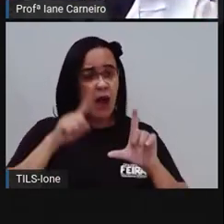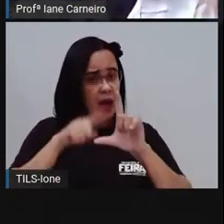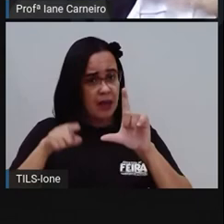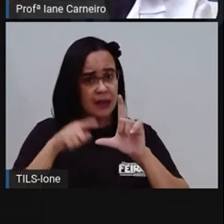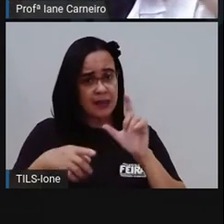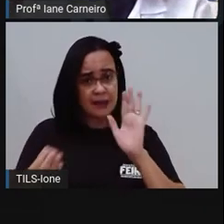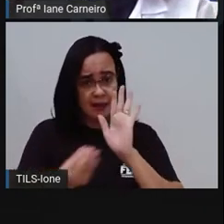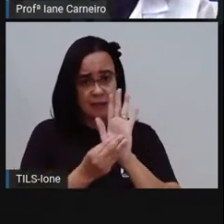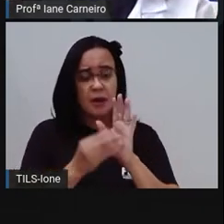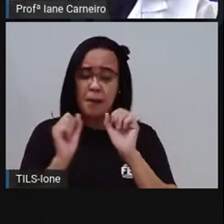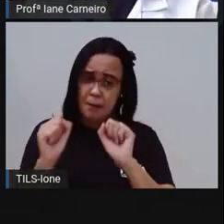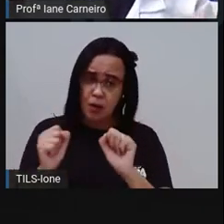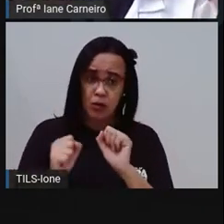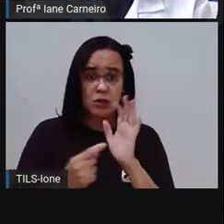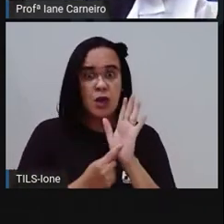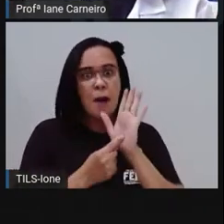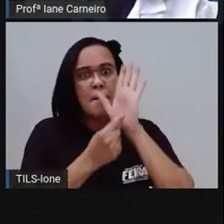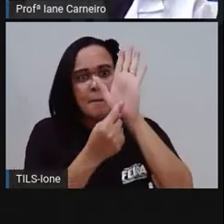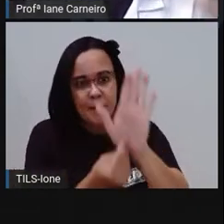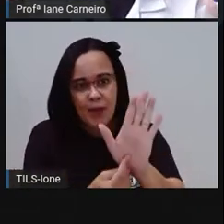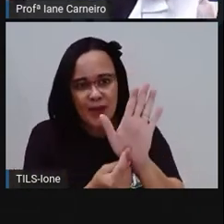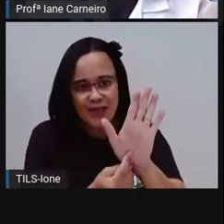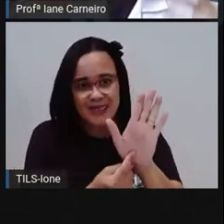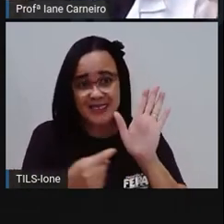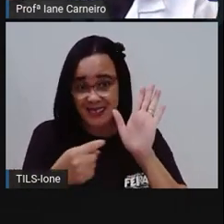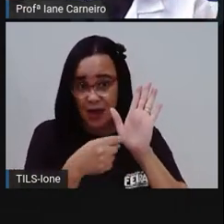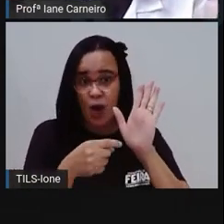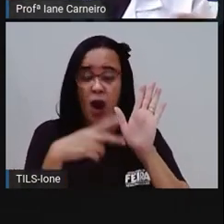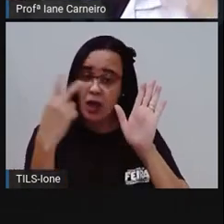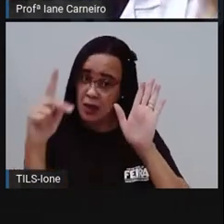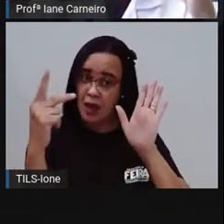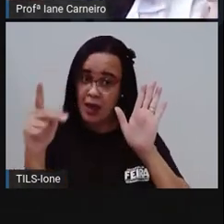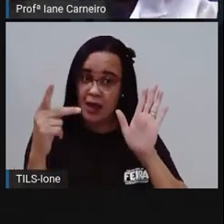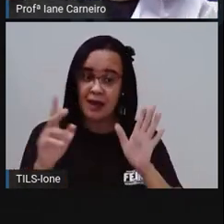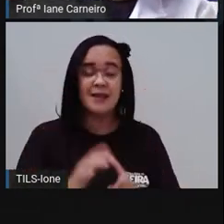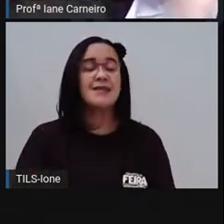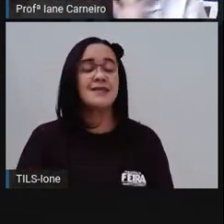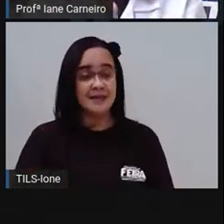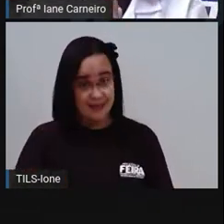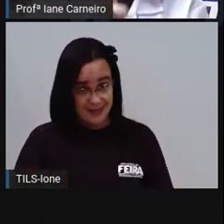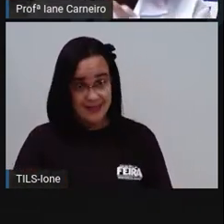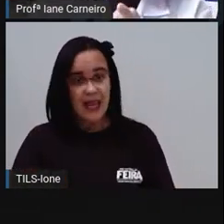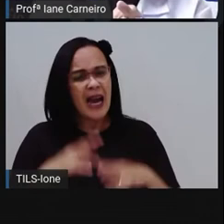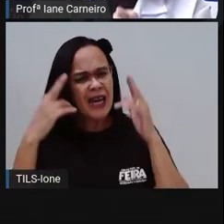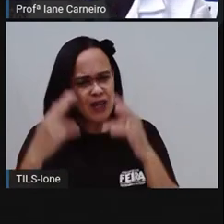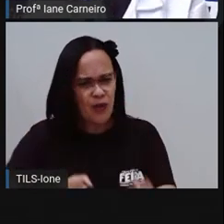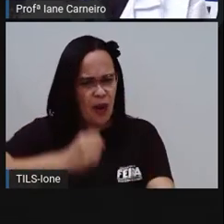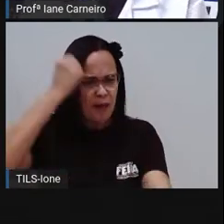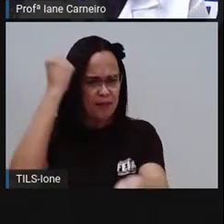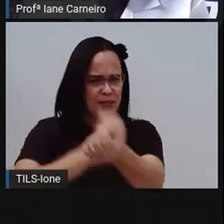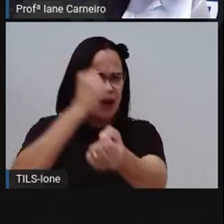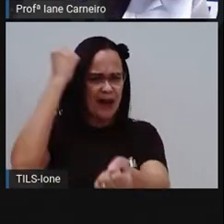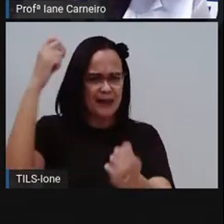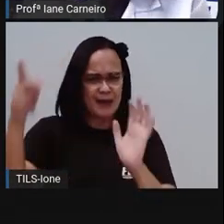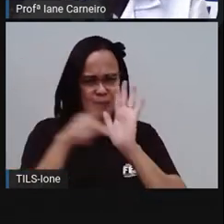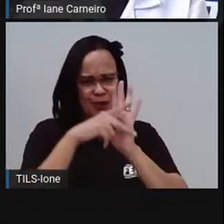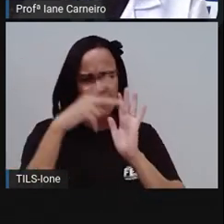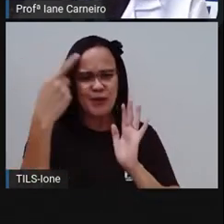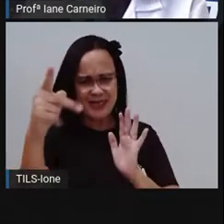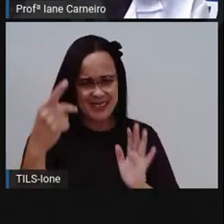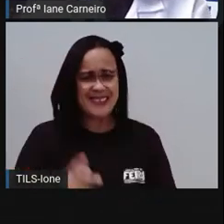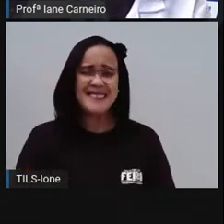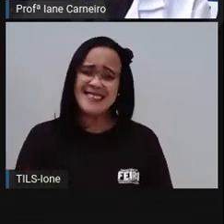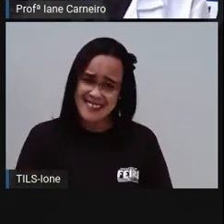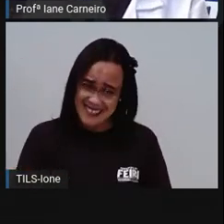alguma identificação aí, bola com a mamãe, com o papai, uma forma, uma marca de cada criança, né? Outra